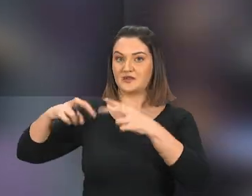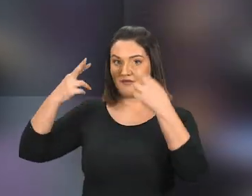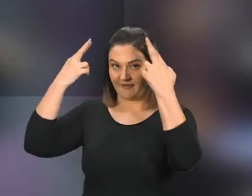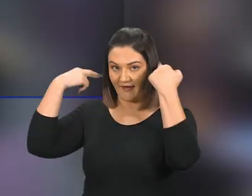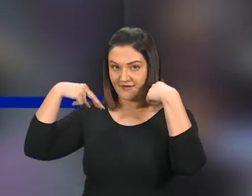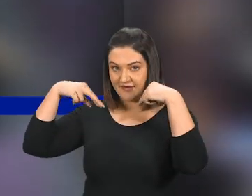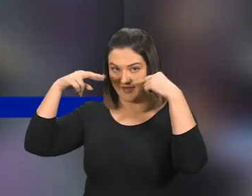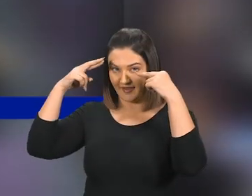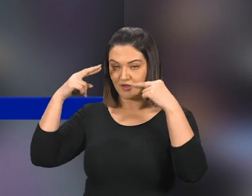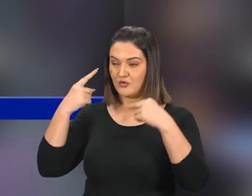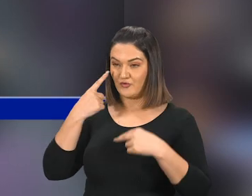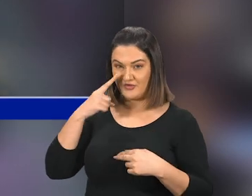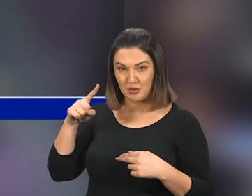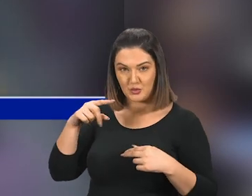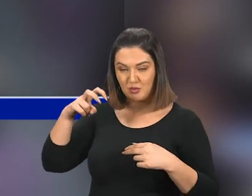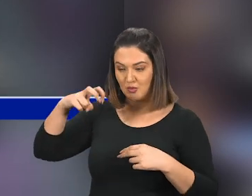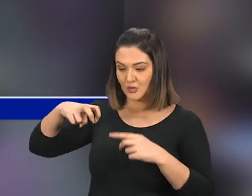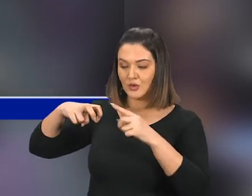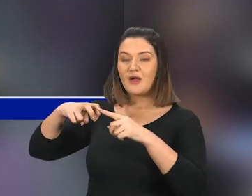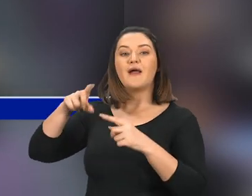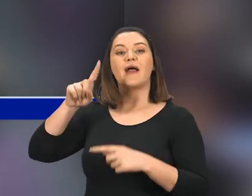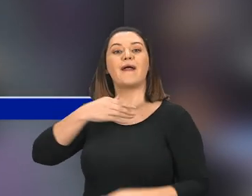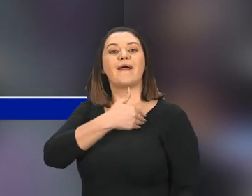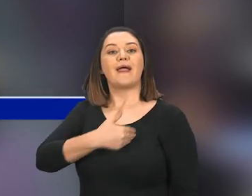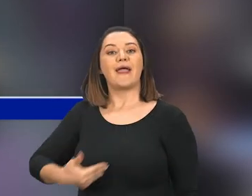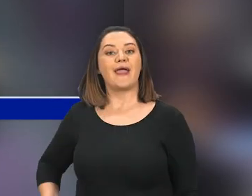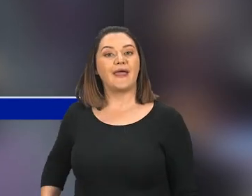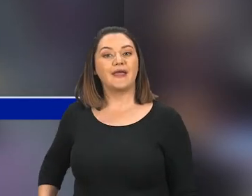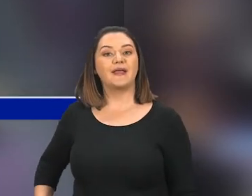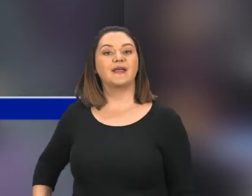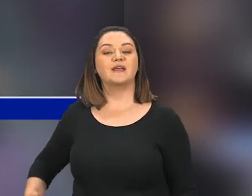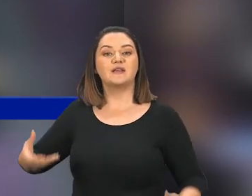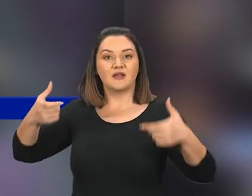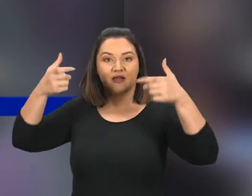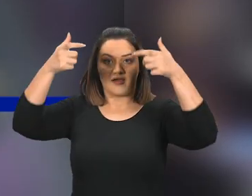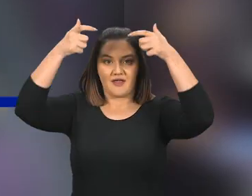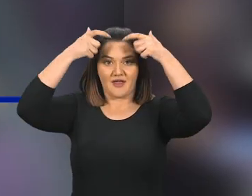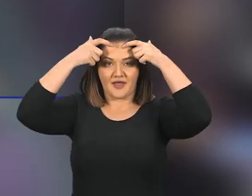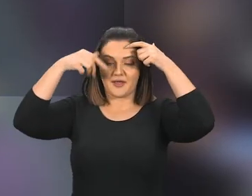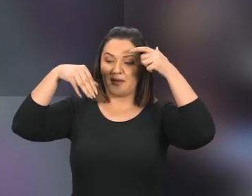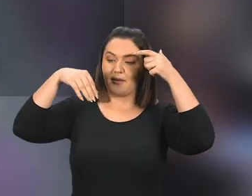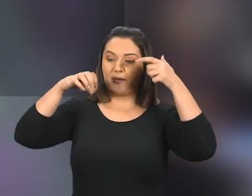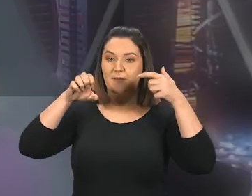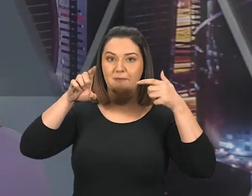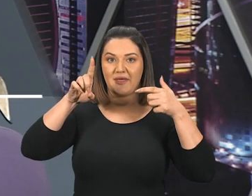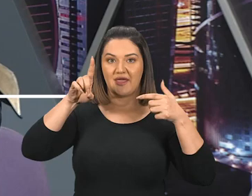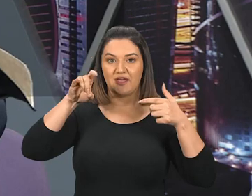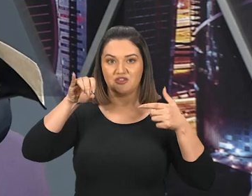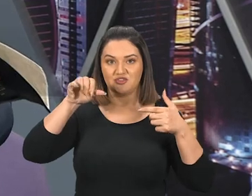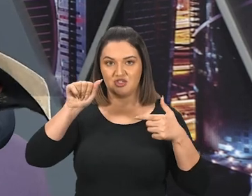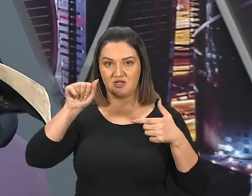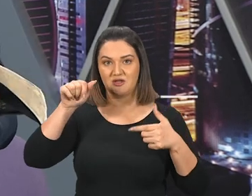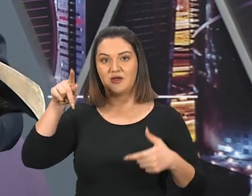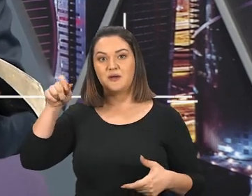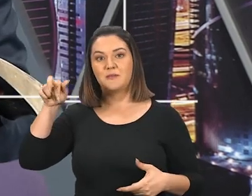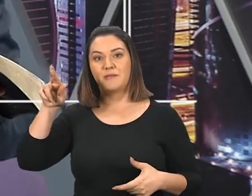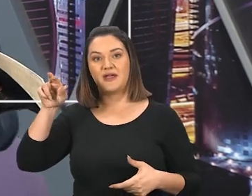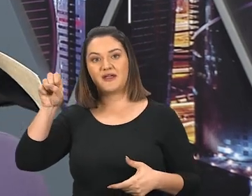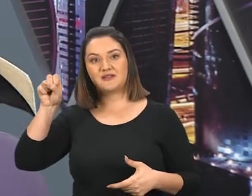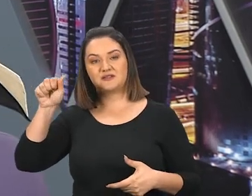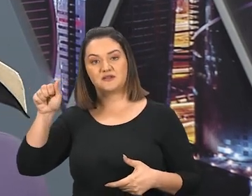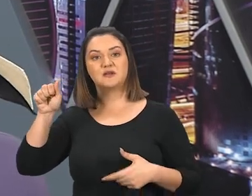Aquele carneiro com dois chifres, Que viste, São os reis da média, E da pérsia, Então veja, O carneiro,